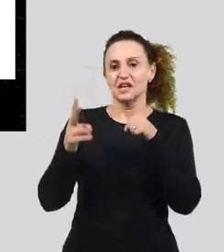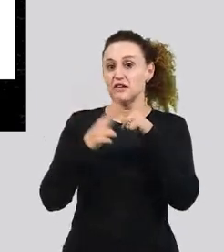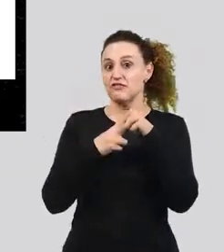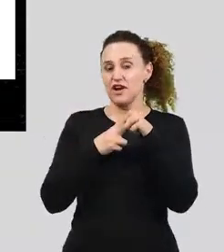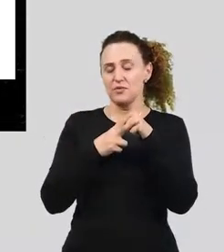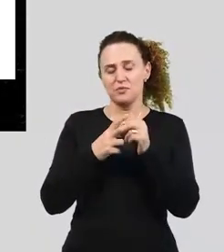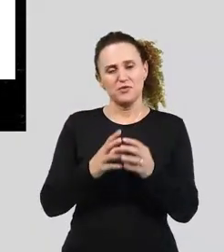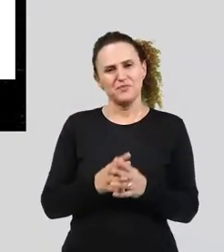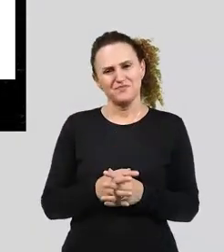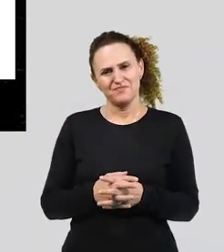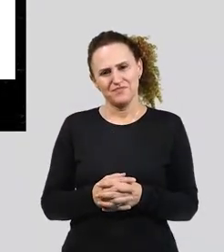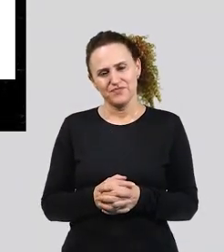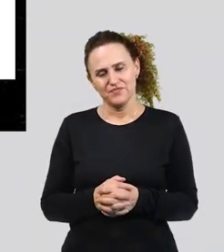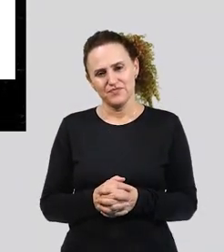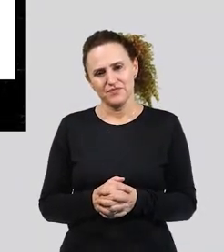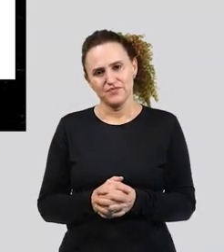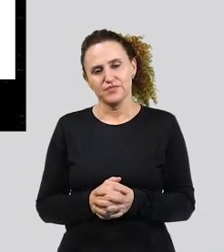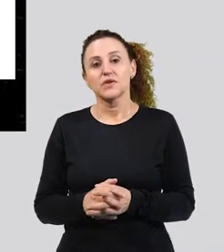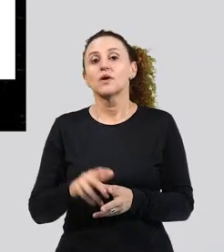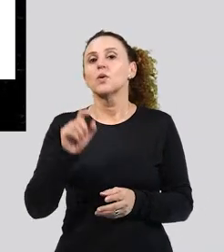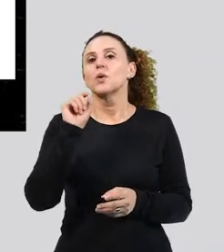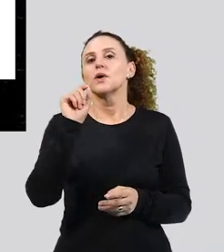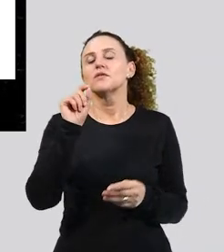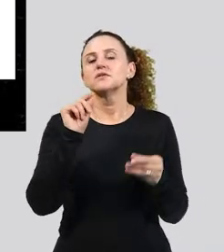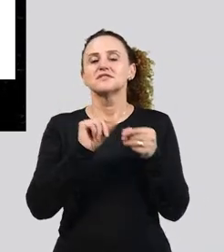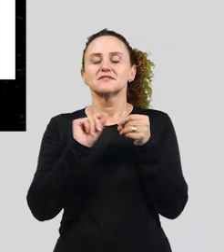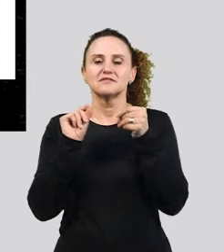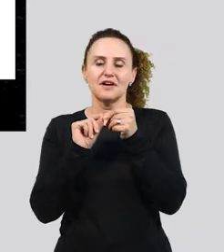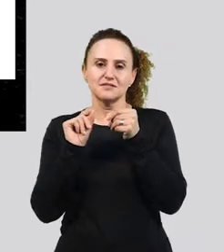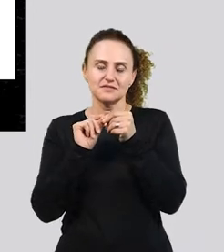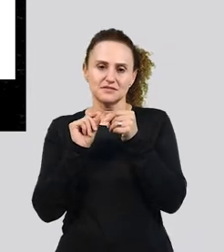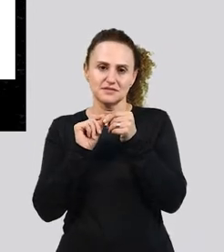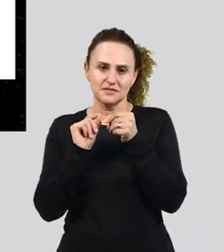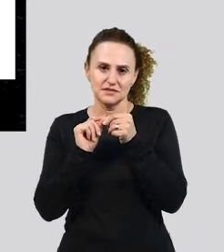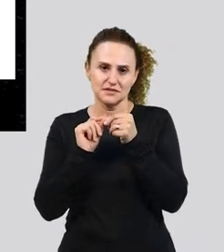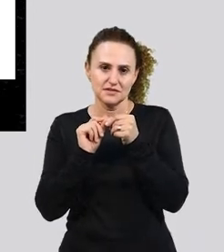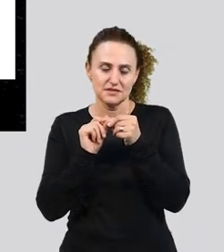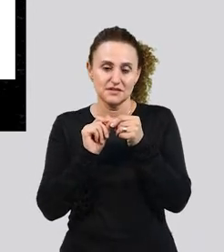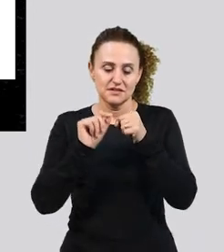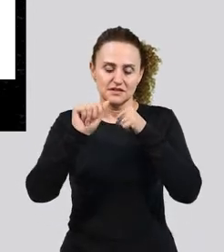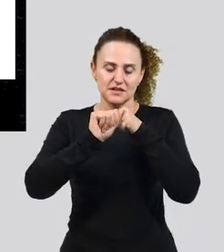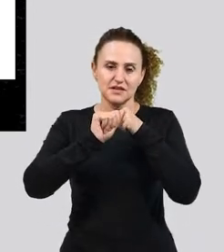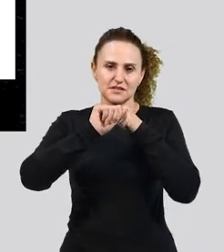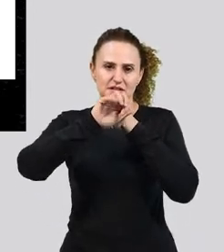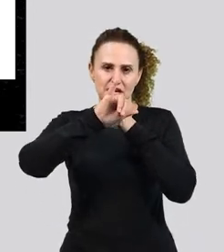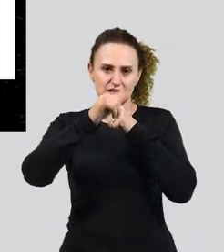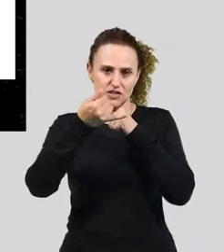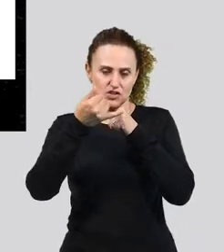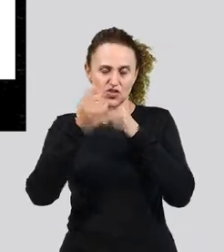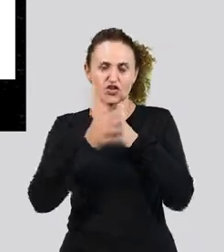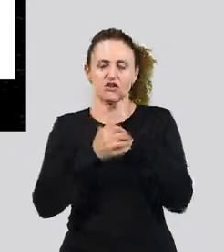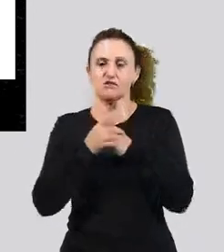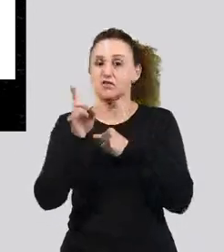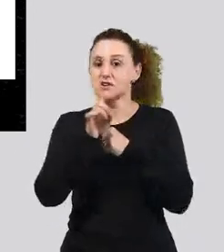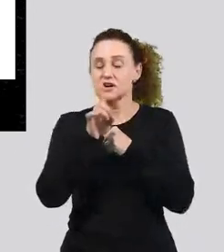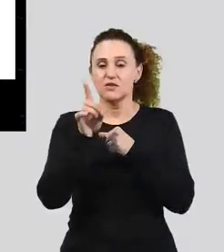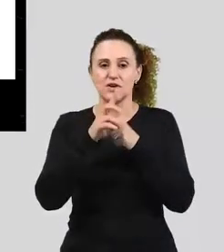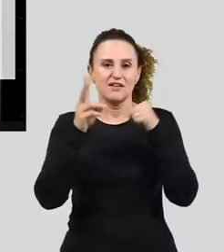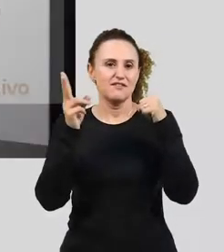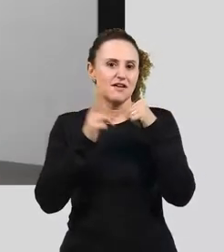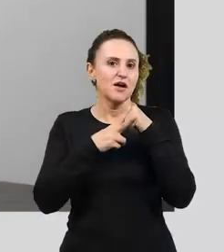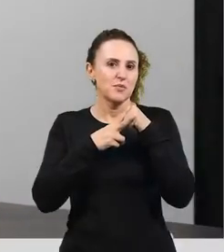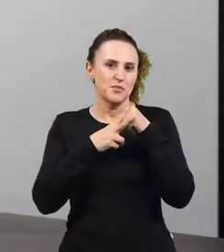verbo. Então, o que você faz? Você tem que entender que o adjetivo não se refere a um verbo.